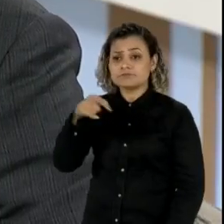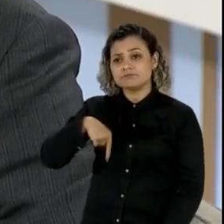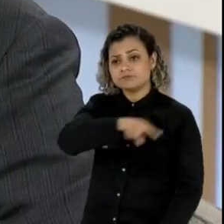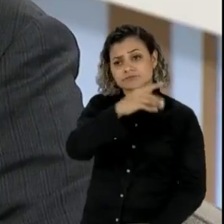psiquiátrico.